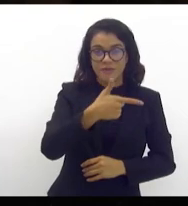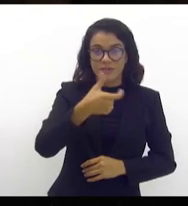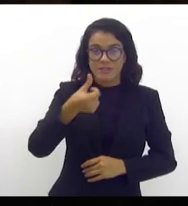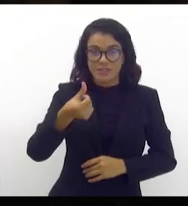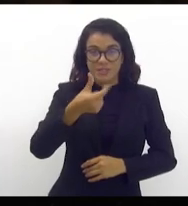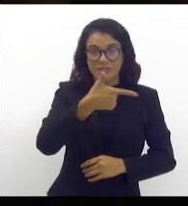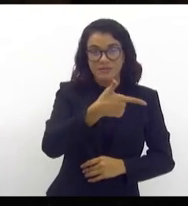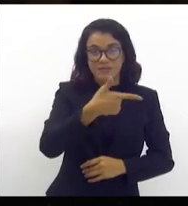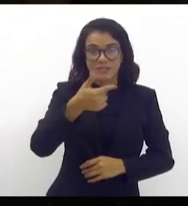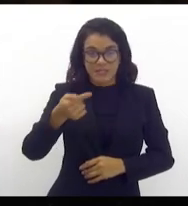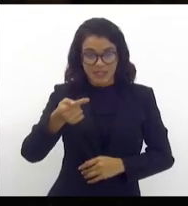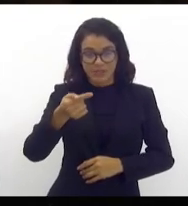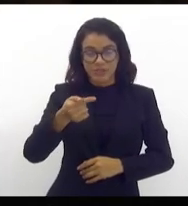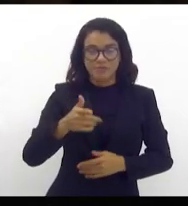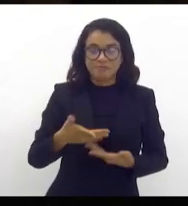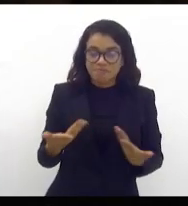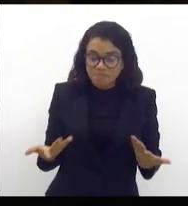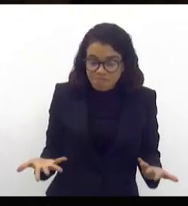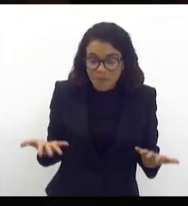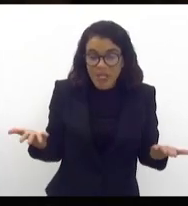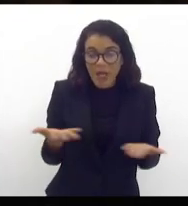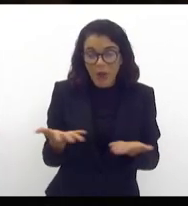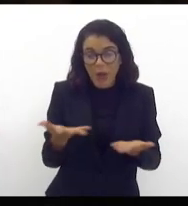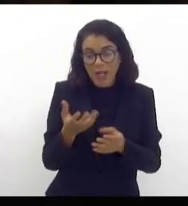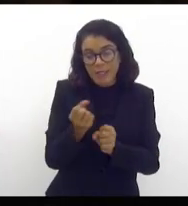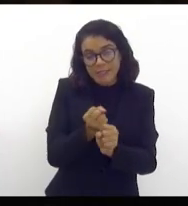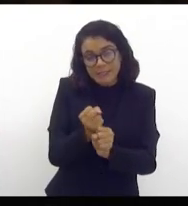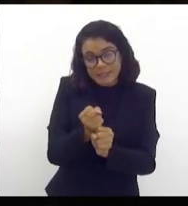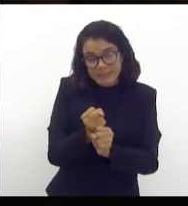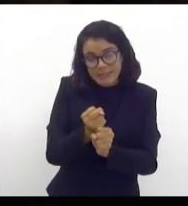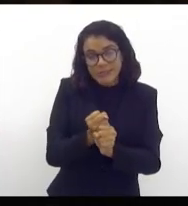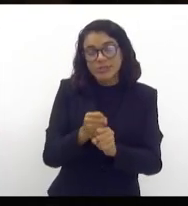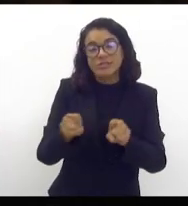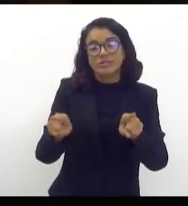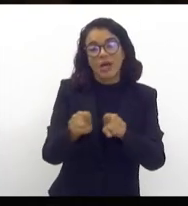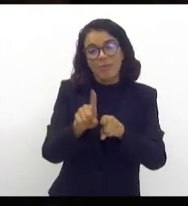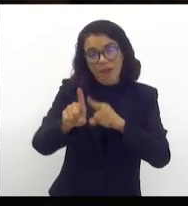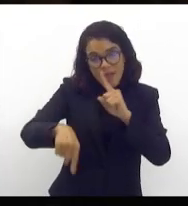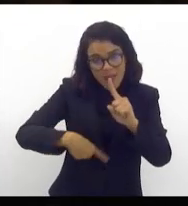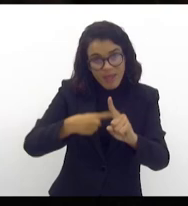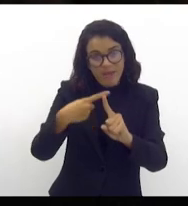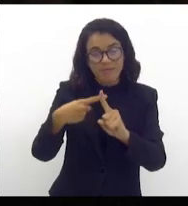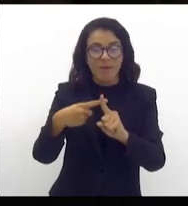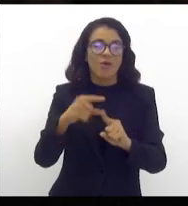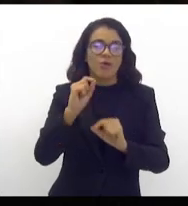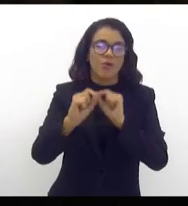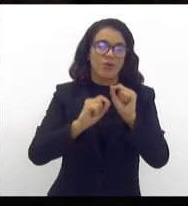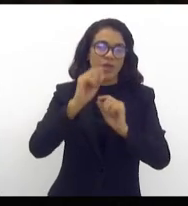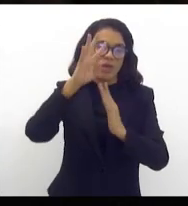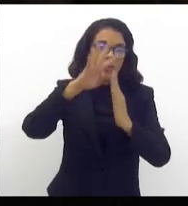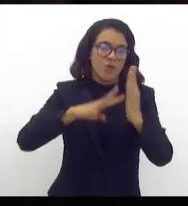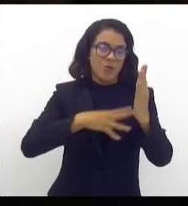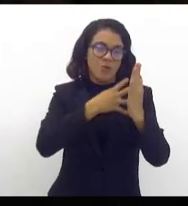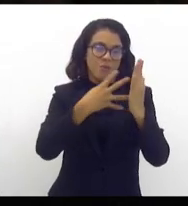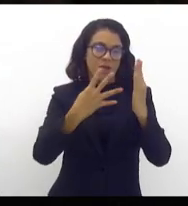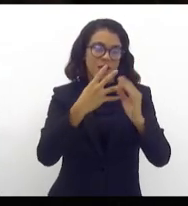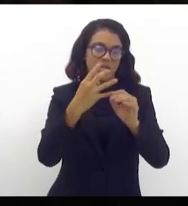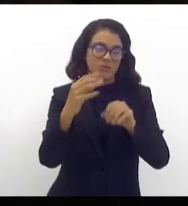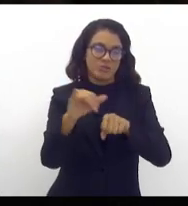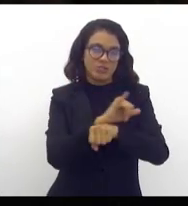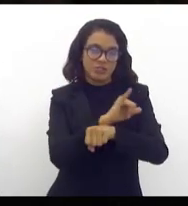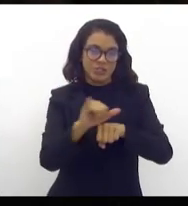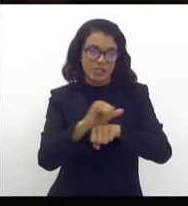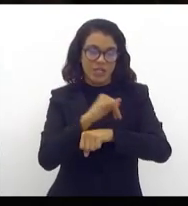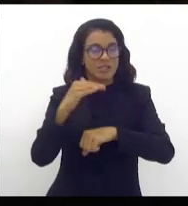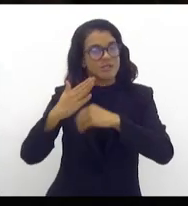E, nesse caso específico desse ano, viria também o Plano Estratégico de Desenvolvimento